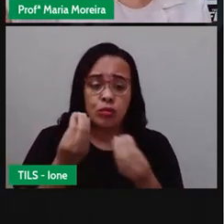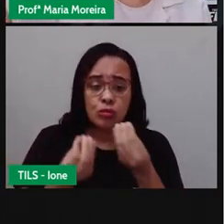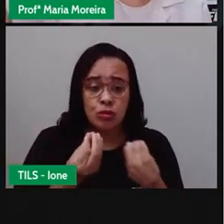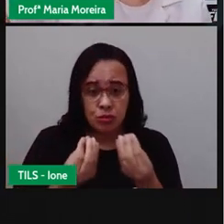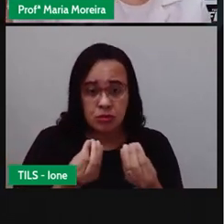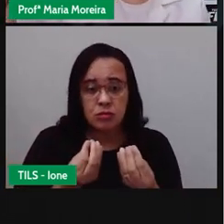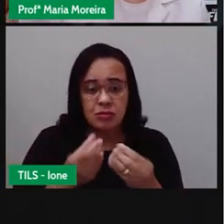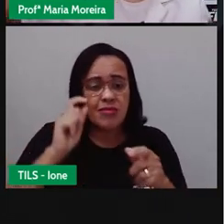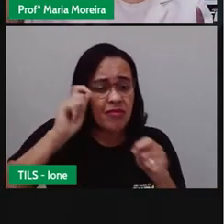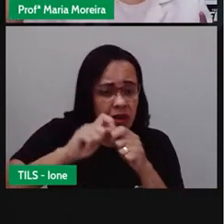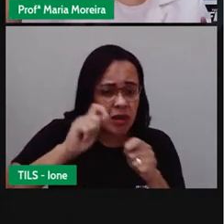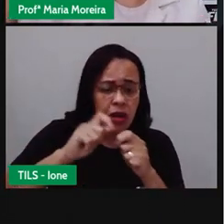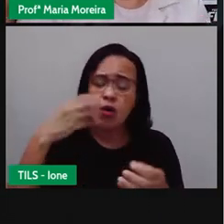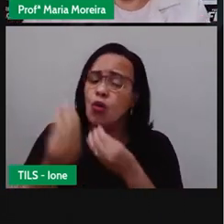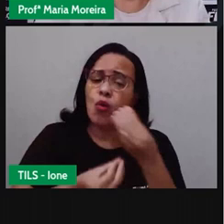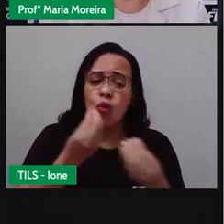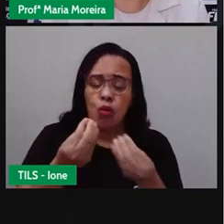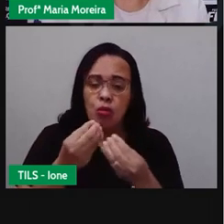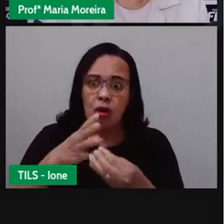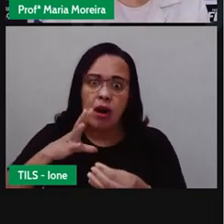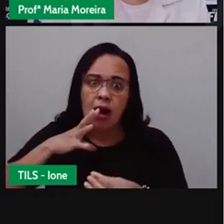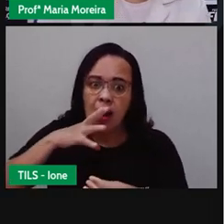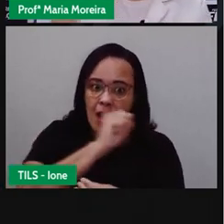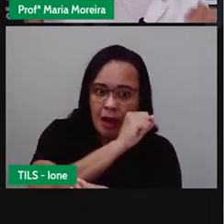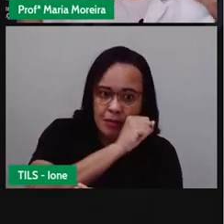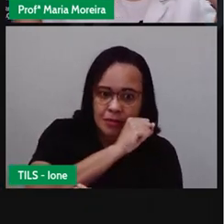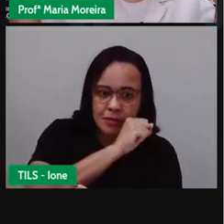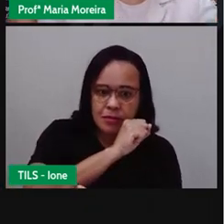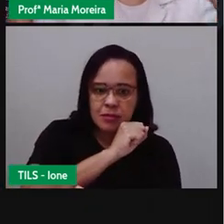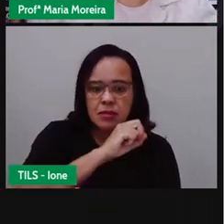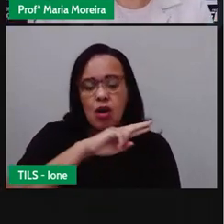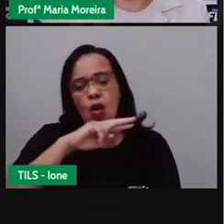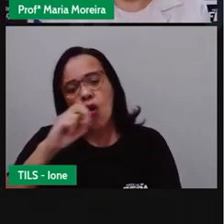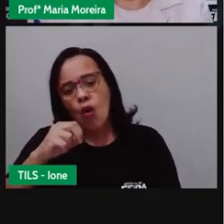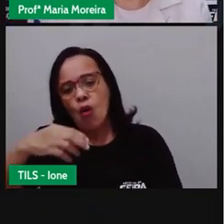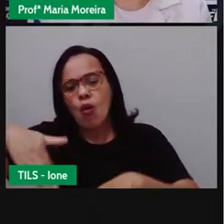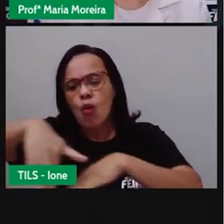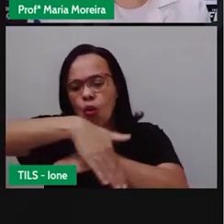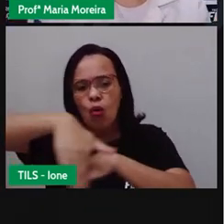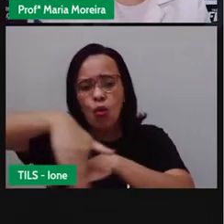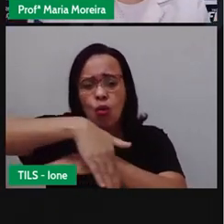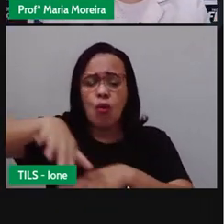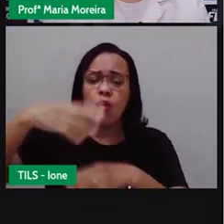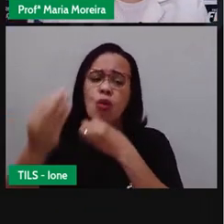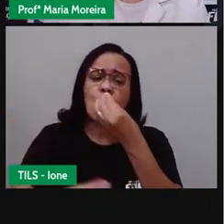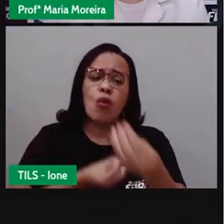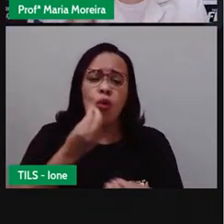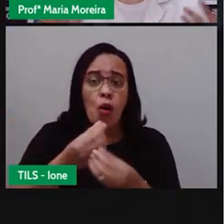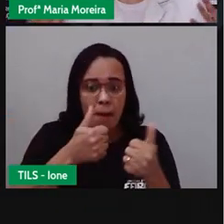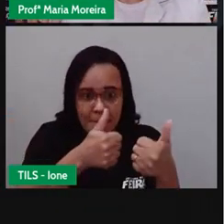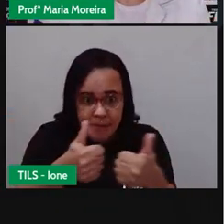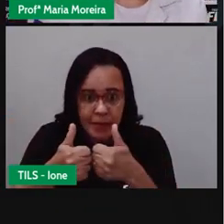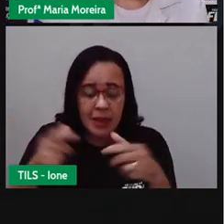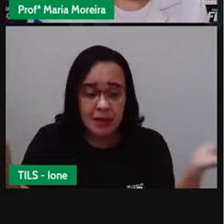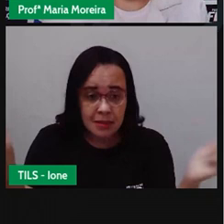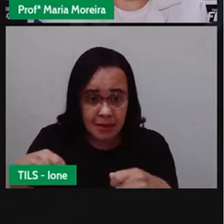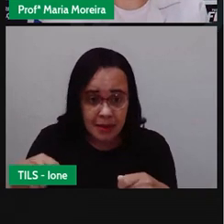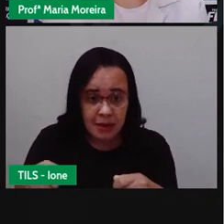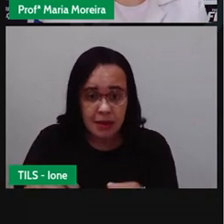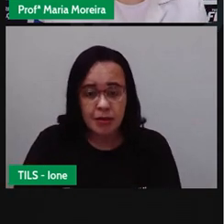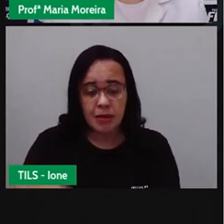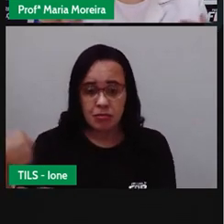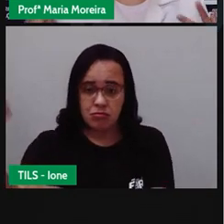você vai fazer isso. Se você faz isso rápido. Se as ruas são asfaltadas. Se tem